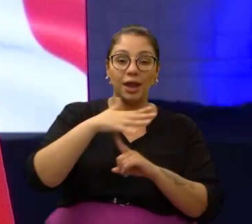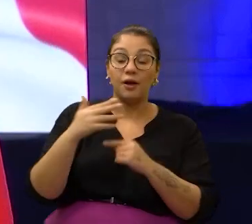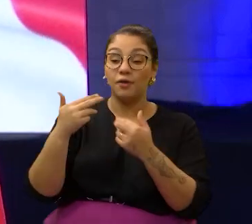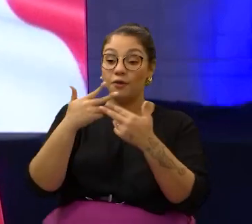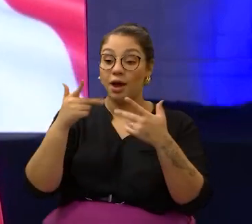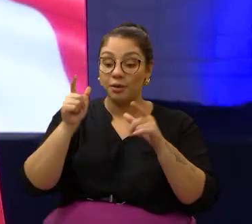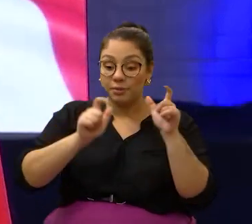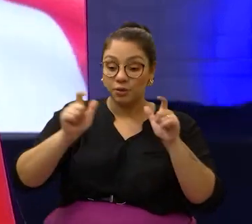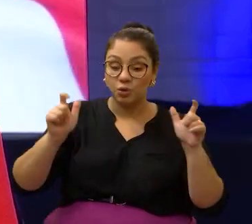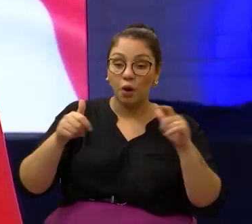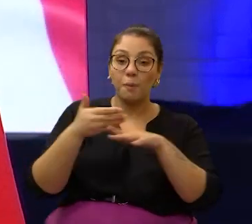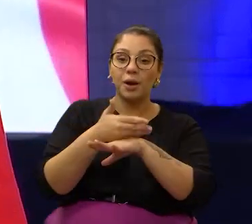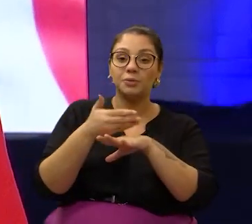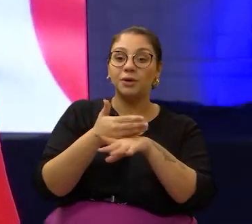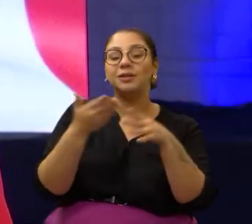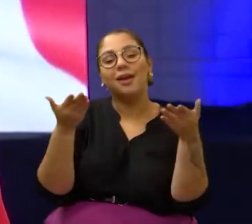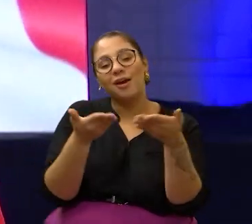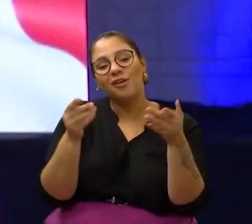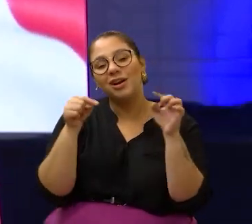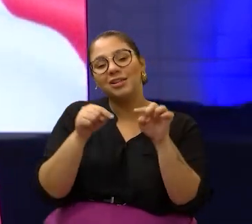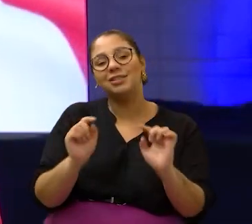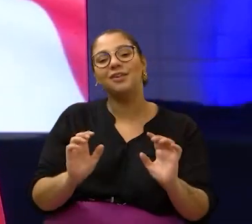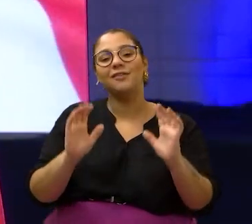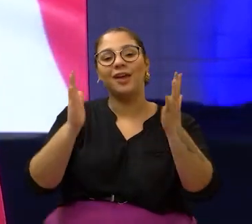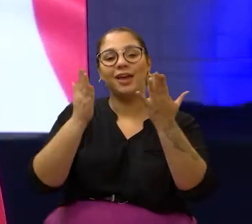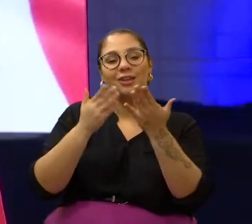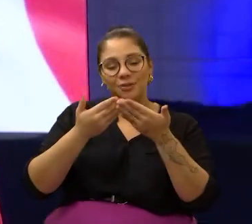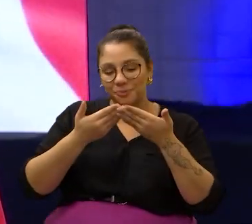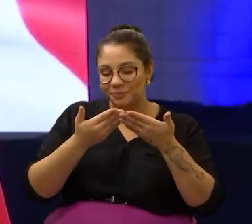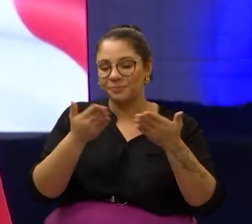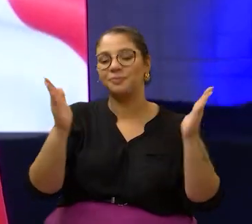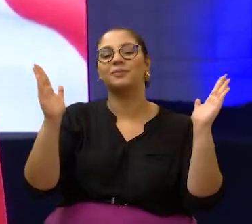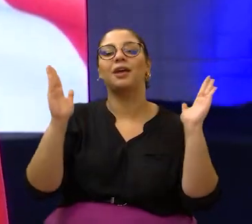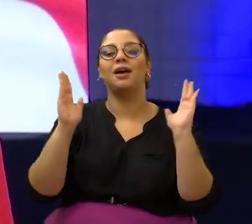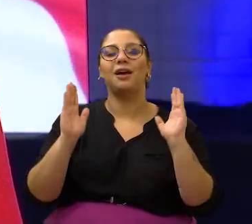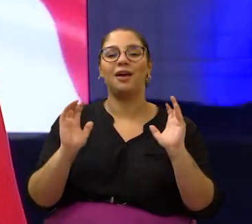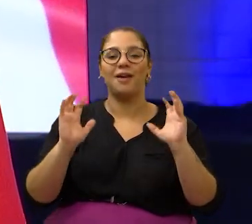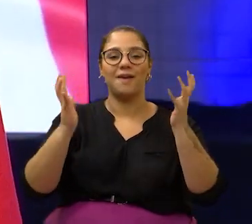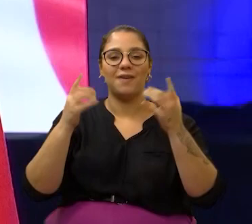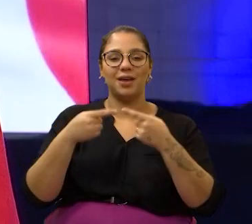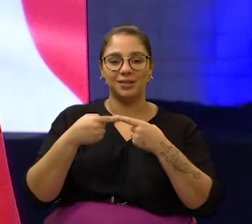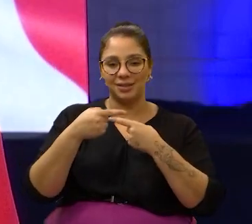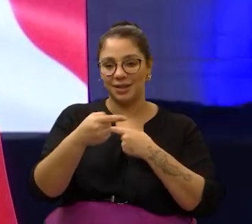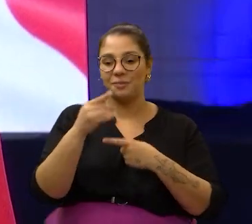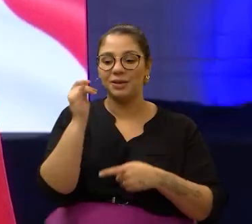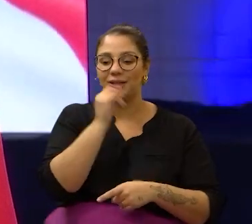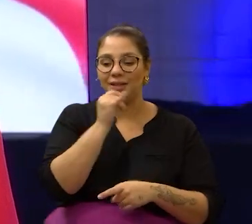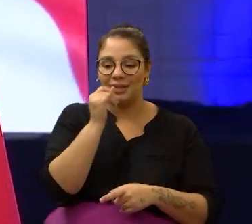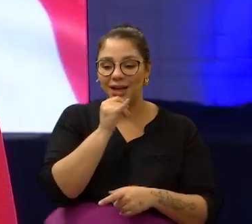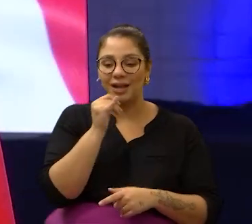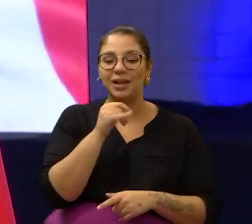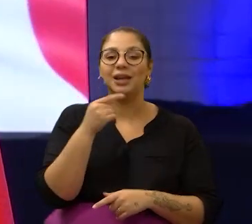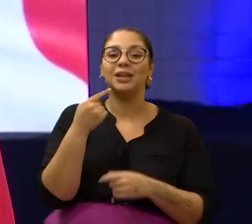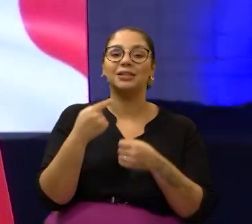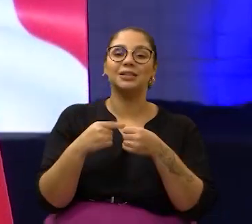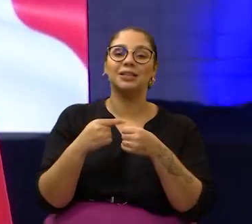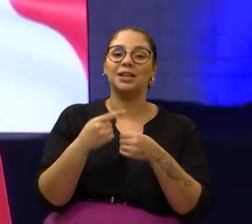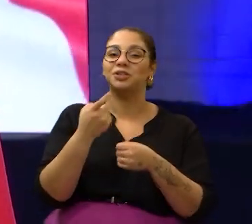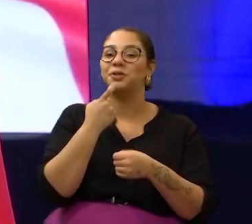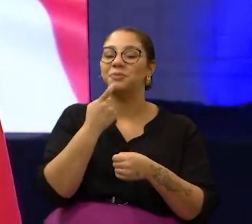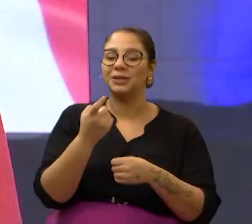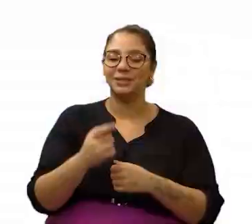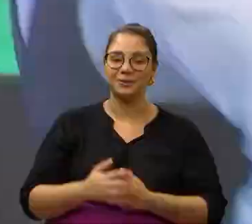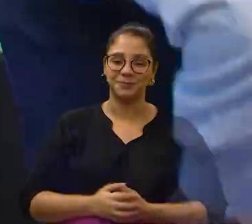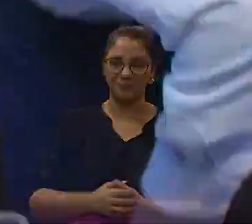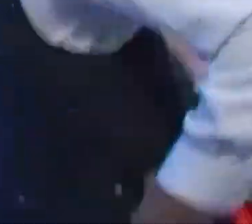participantes, e agora esse evento para a gente celebrar o início das comemorações da Semana Italiana aqui na cidade de